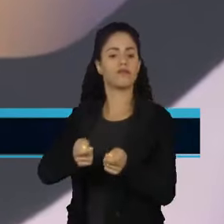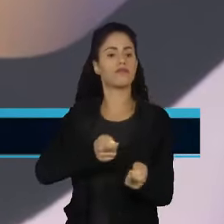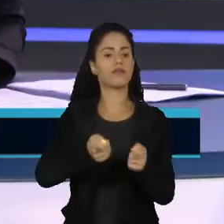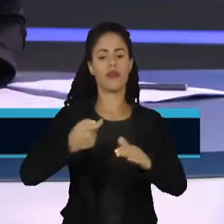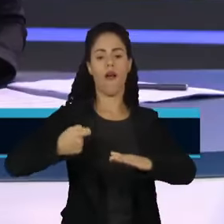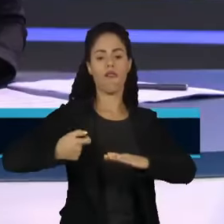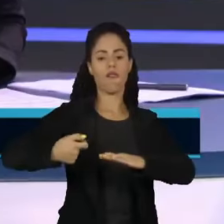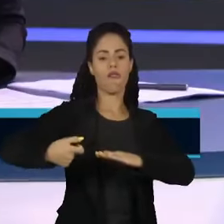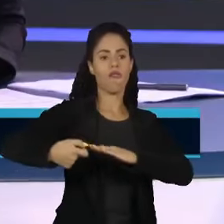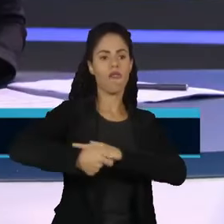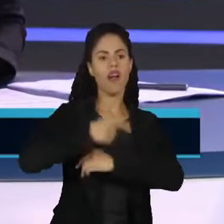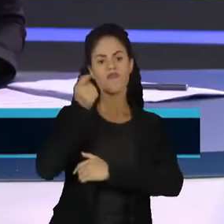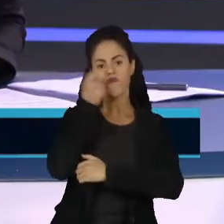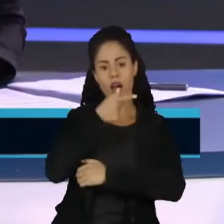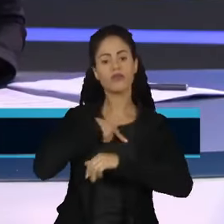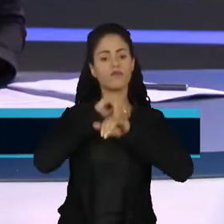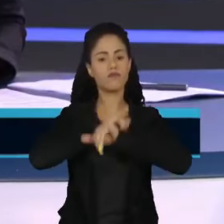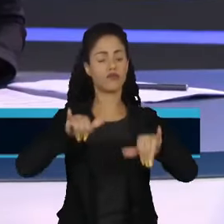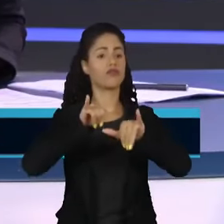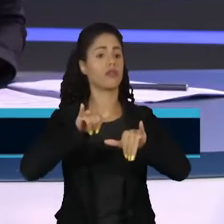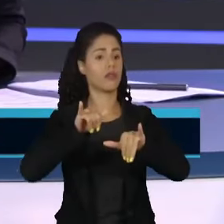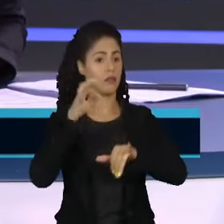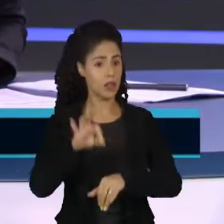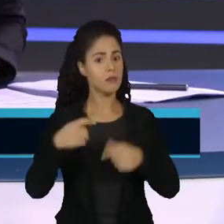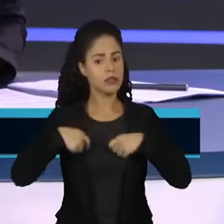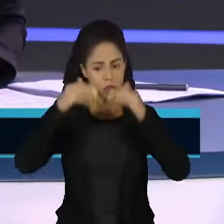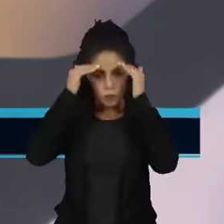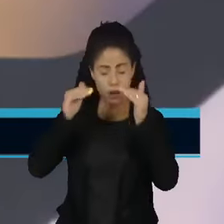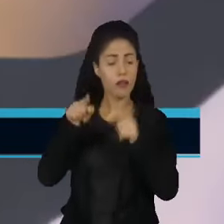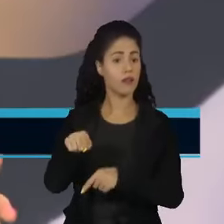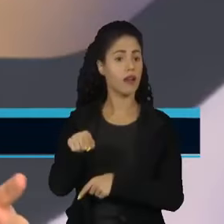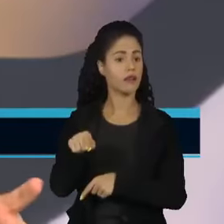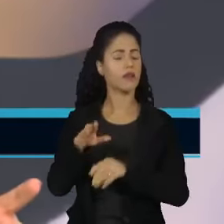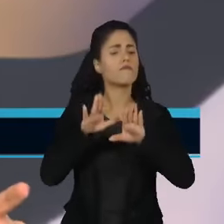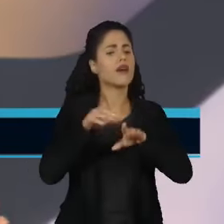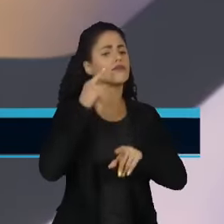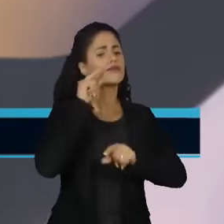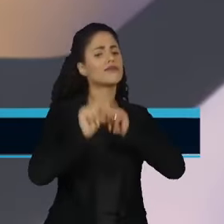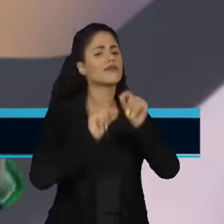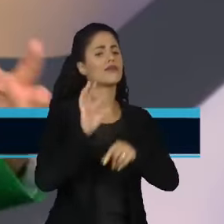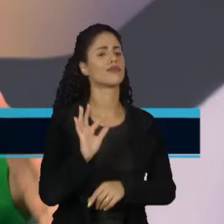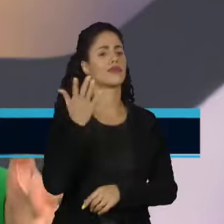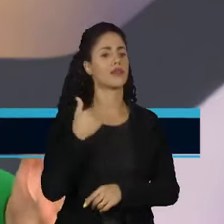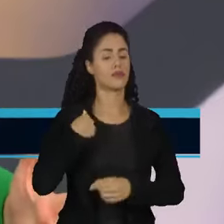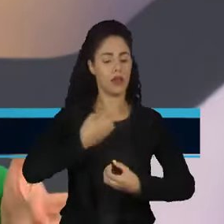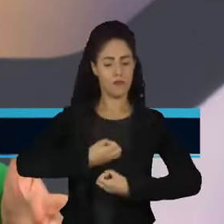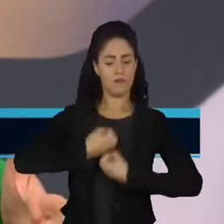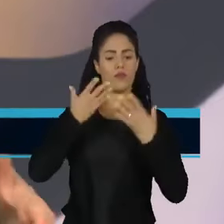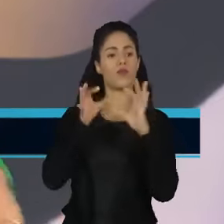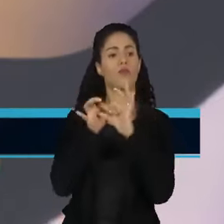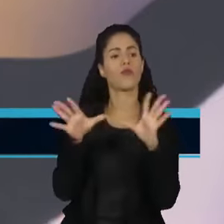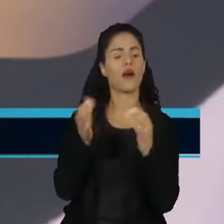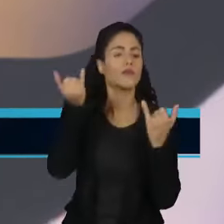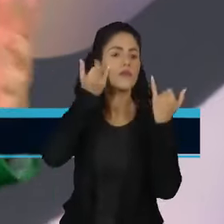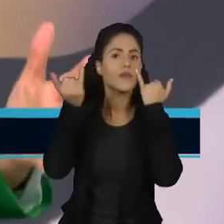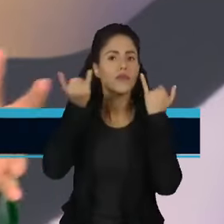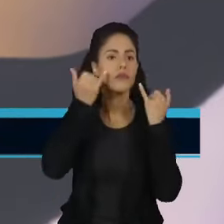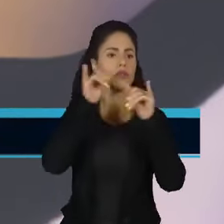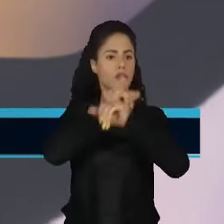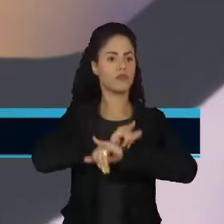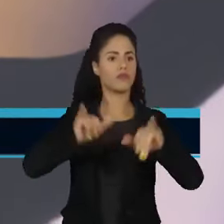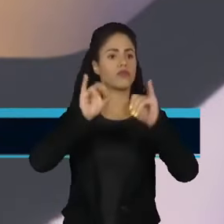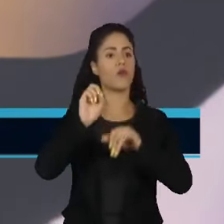falsas, combate à desinformação. Então, a pretexto de garantir a liberdade de informação, que a plataforma